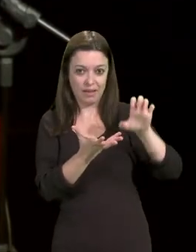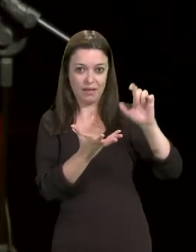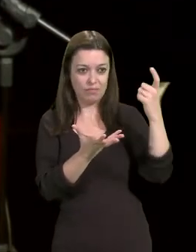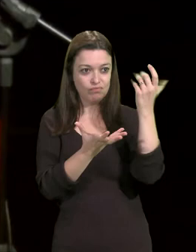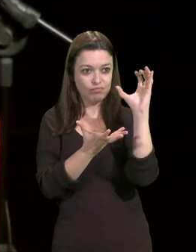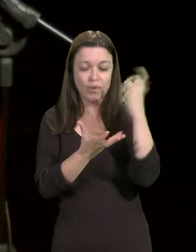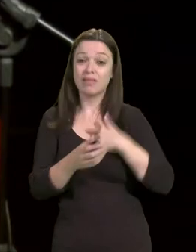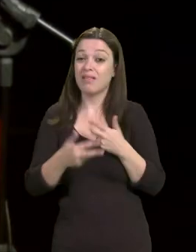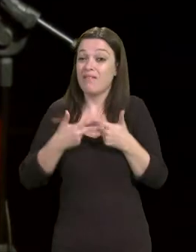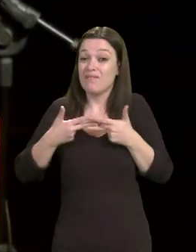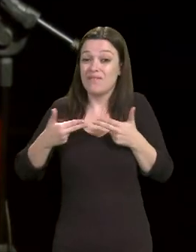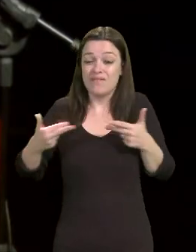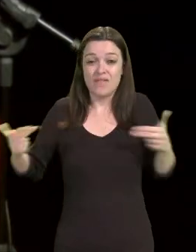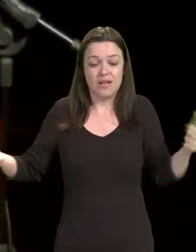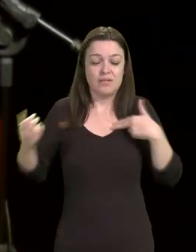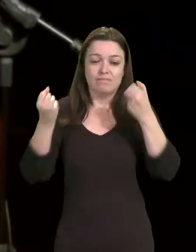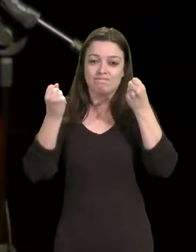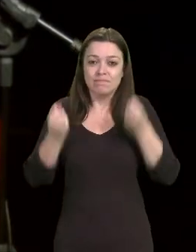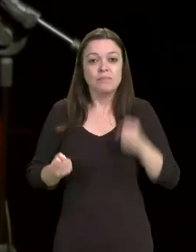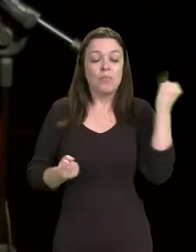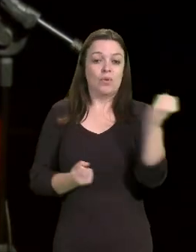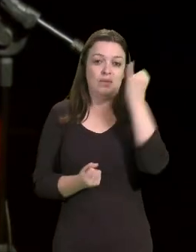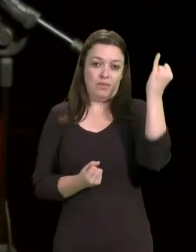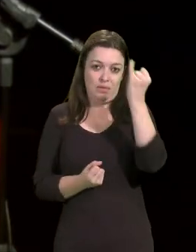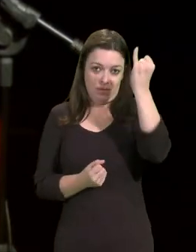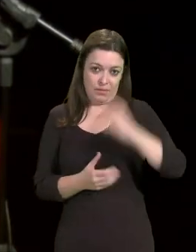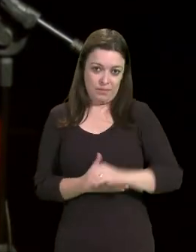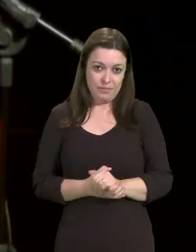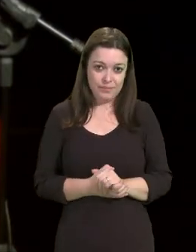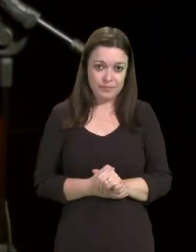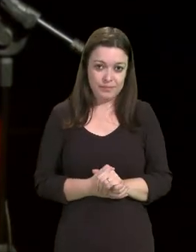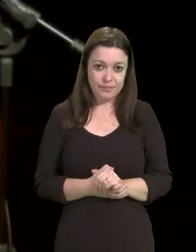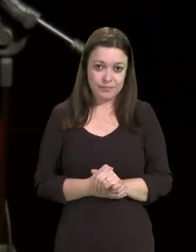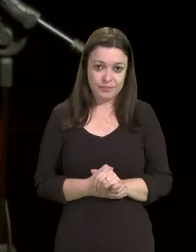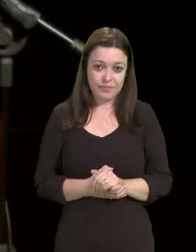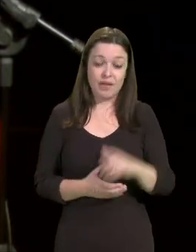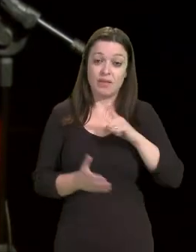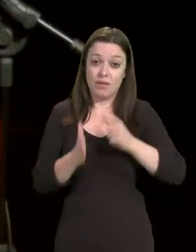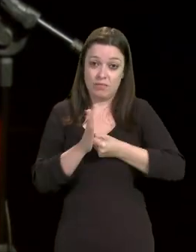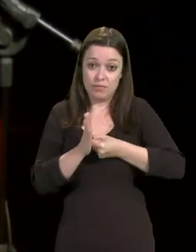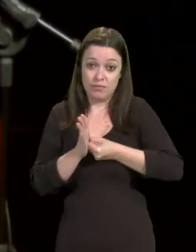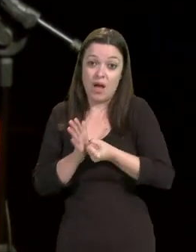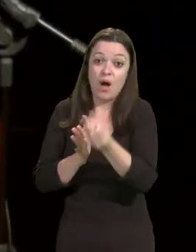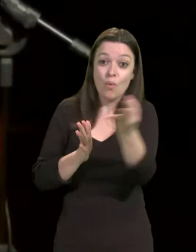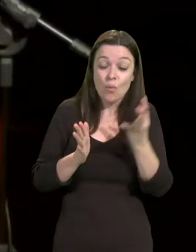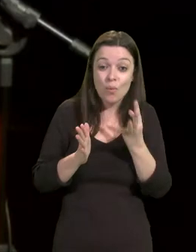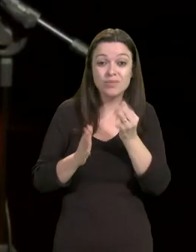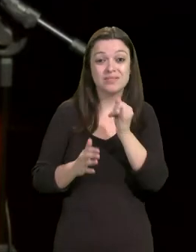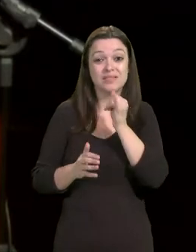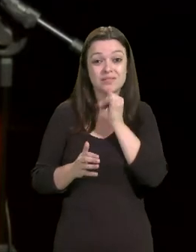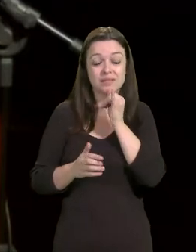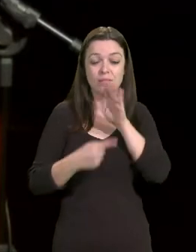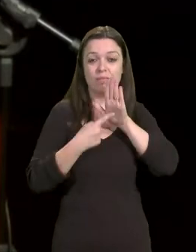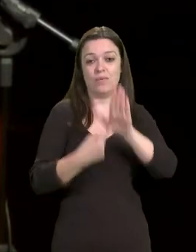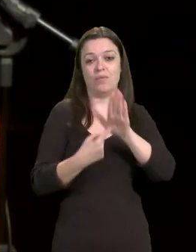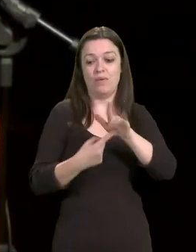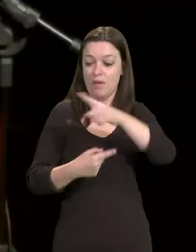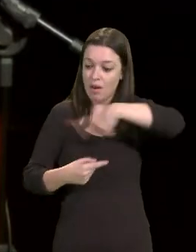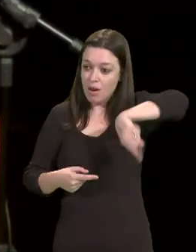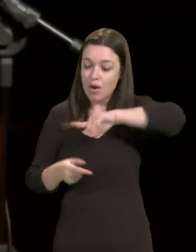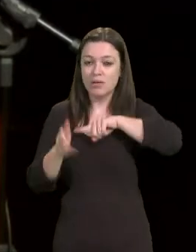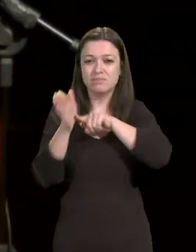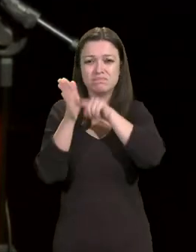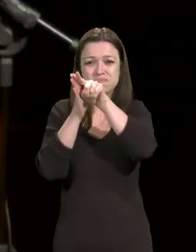igual importância e peso. Estes foram alguns poucos exemplos das